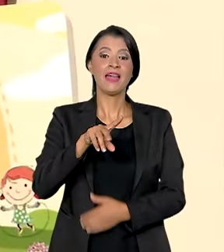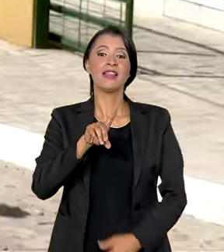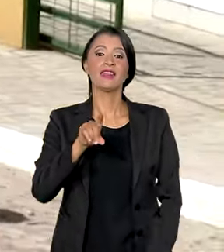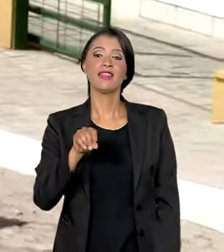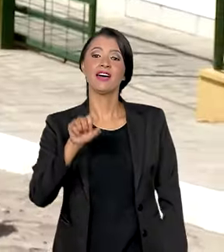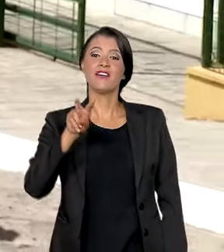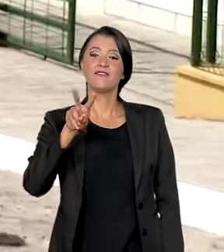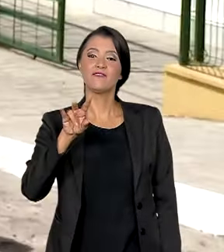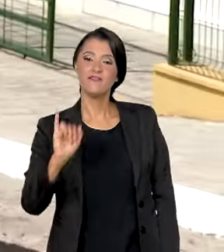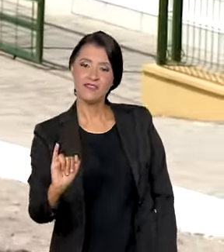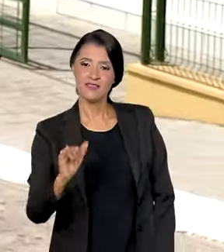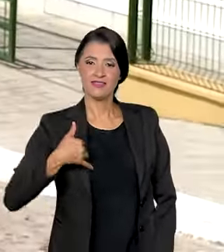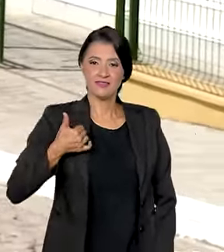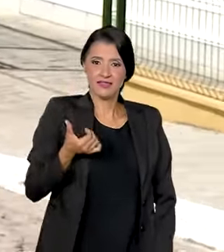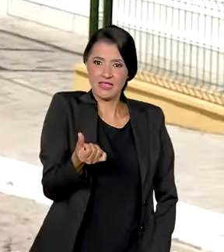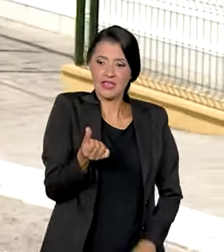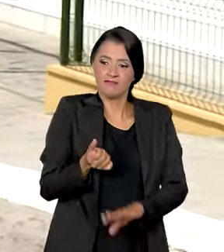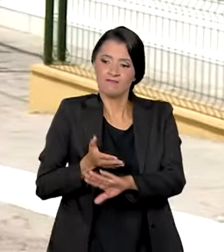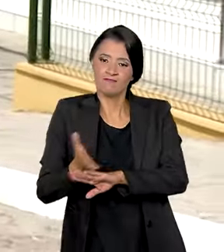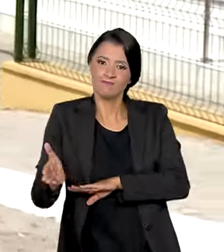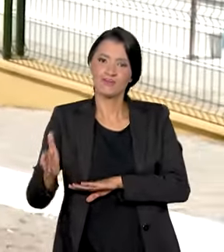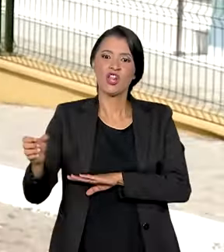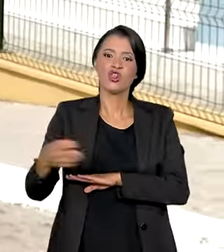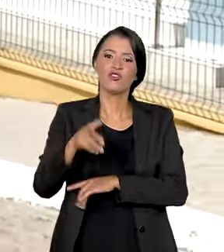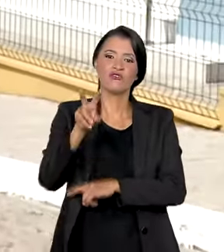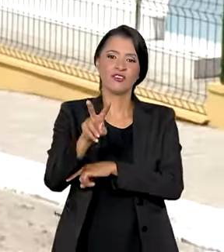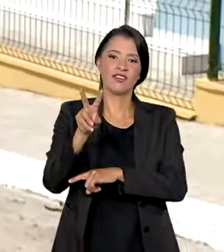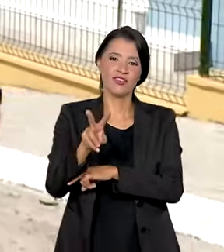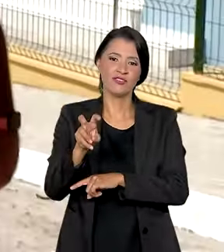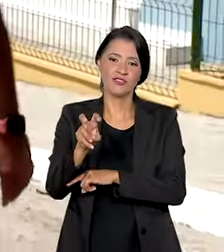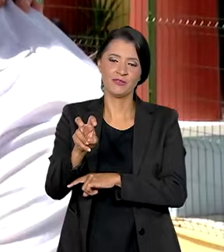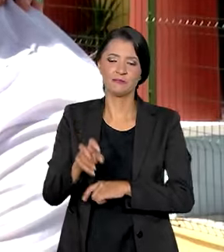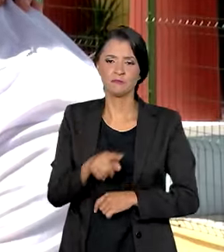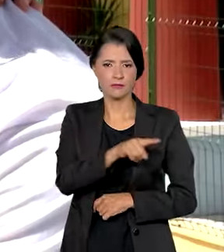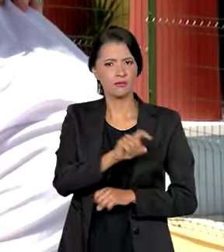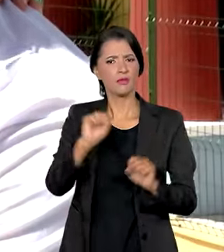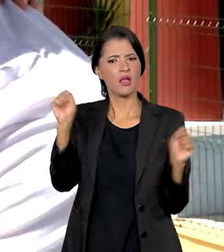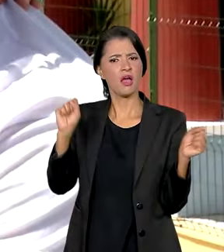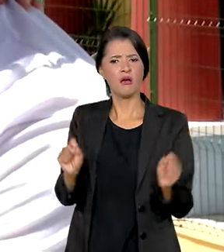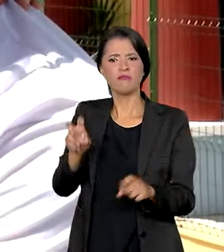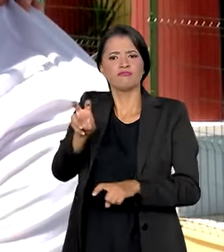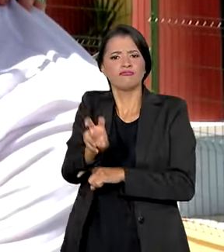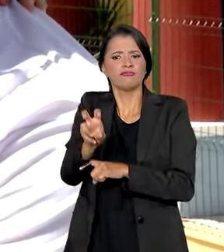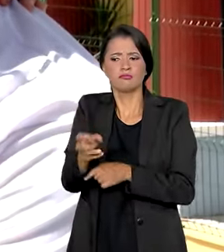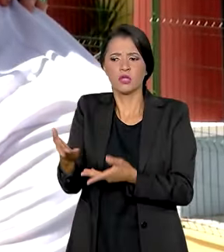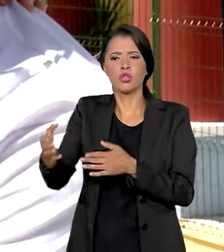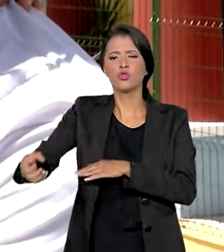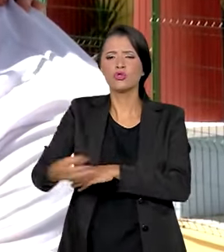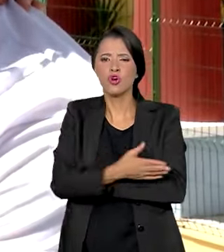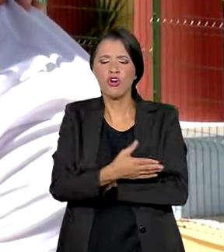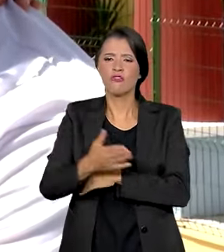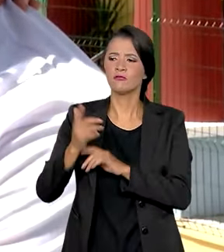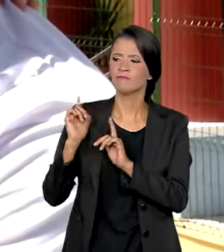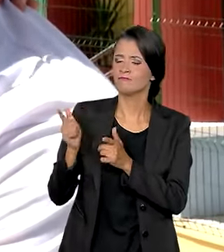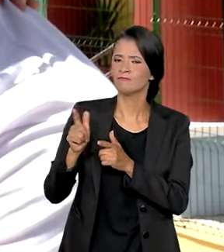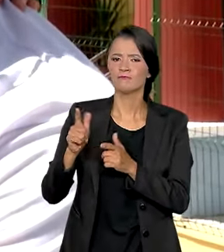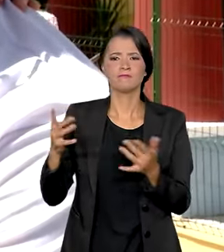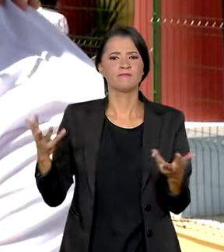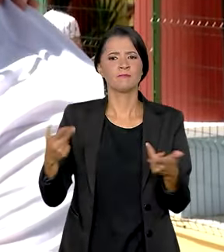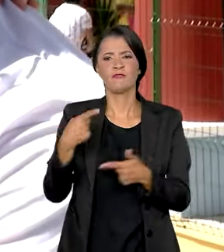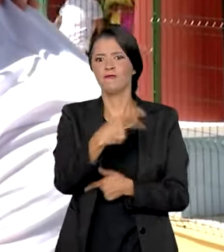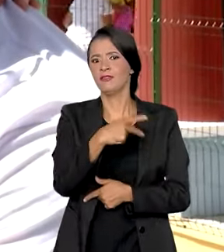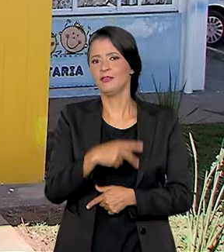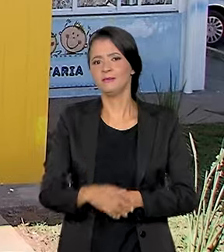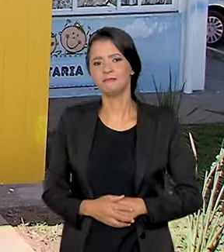Davi, de 6 anos, começou a frequentar a nova creche. E ele está adorando a creche. A creche nova aí é só lazer